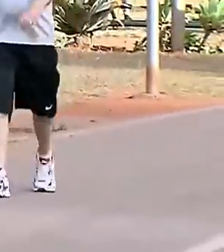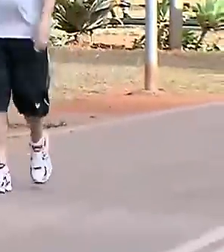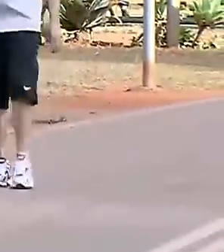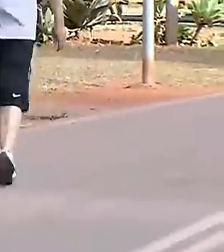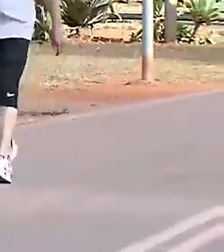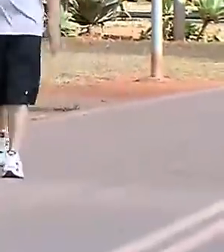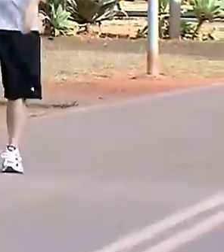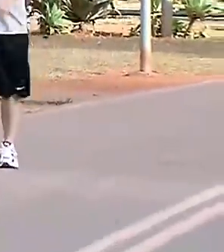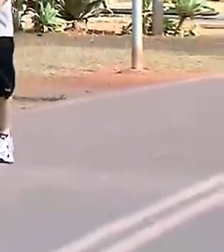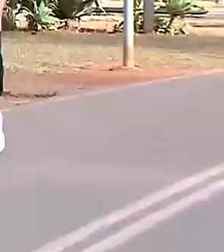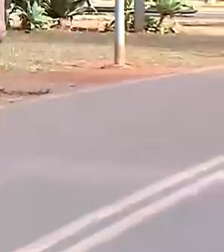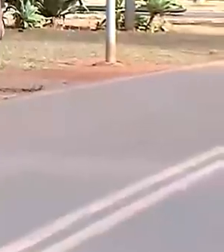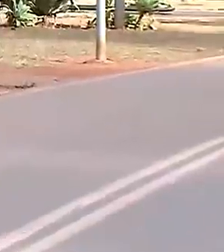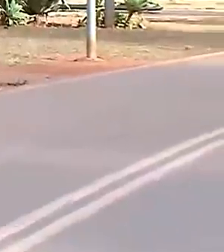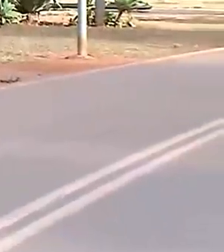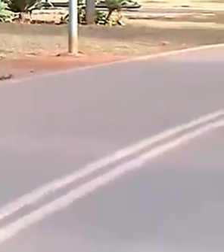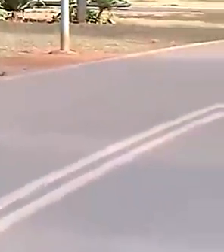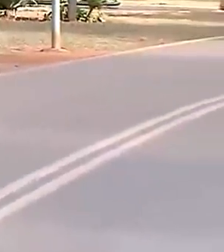E gente fica por aqui,